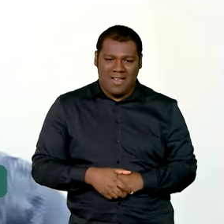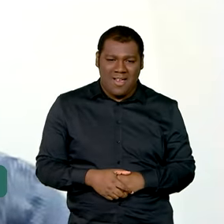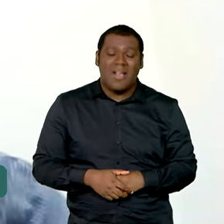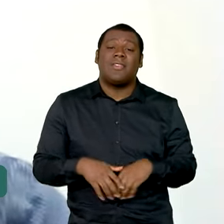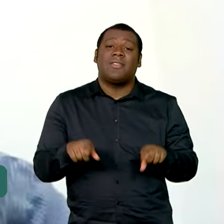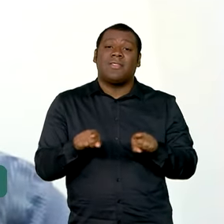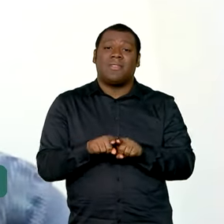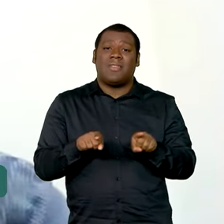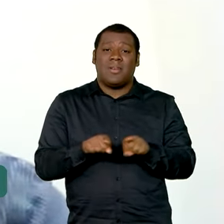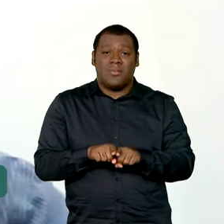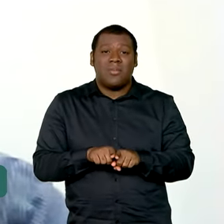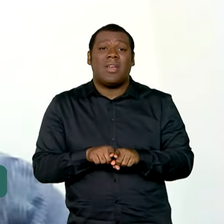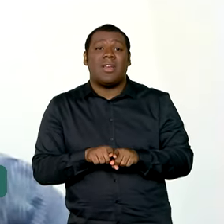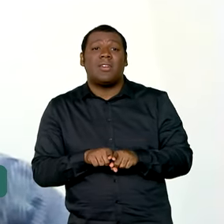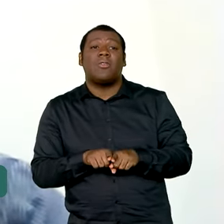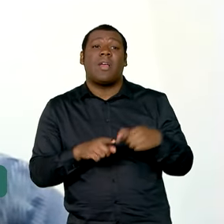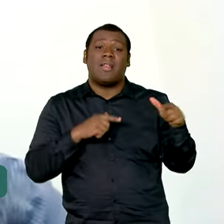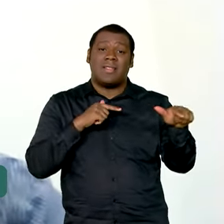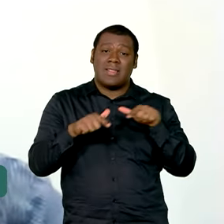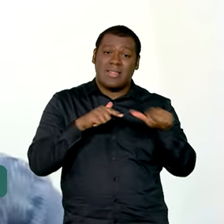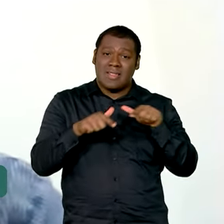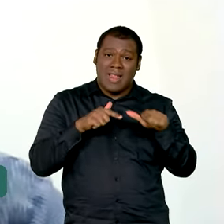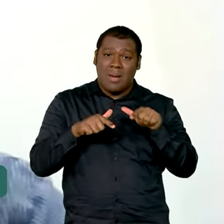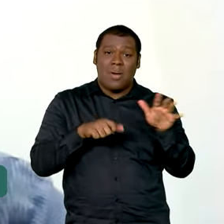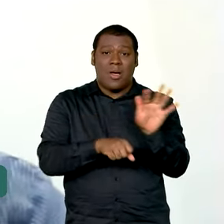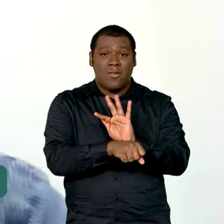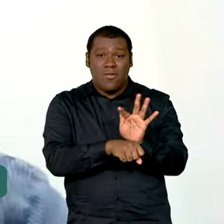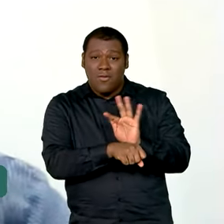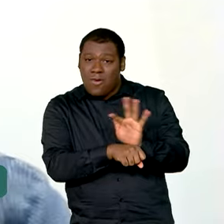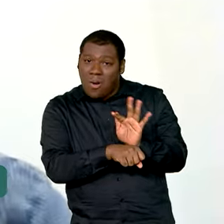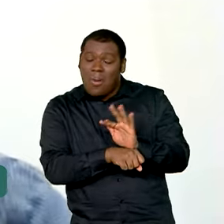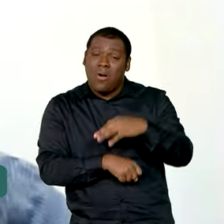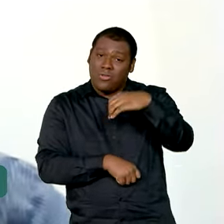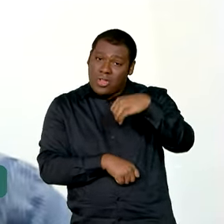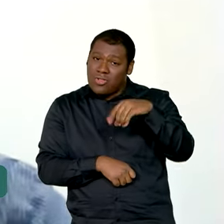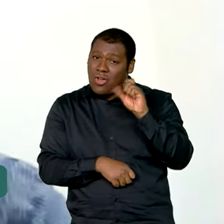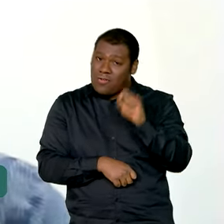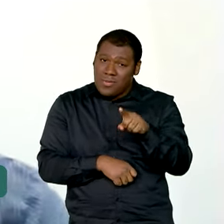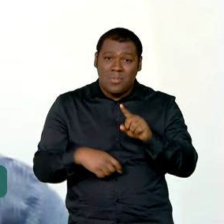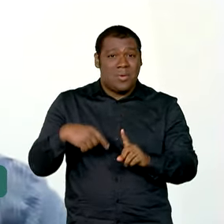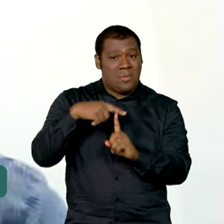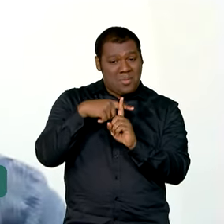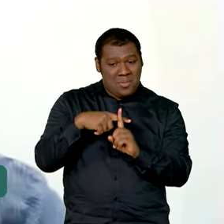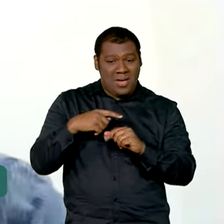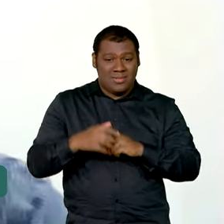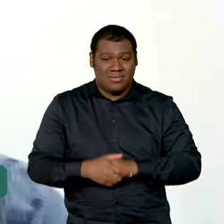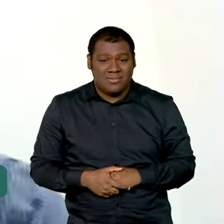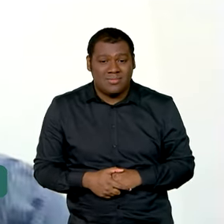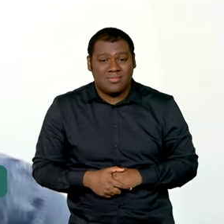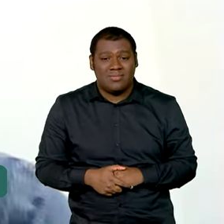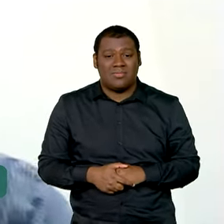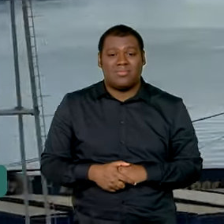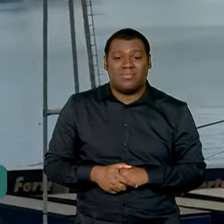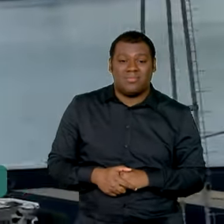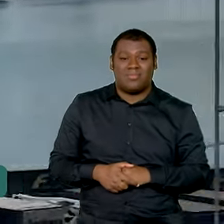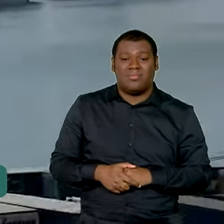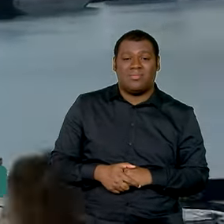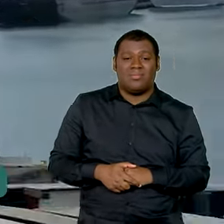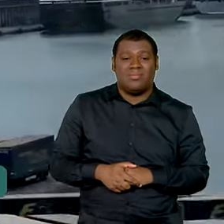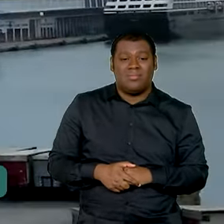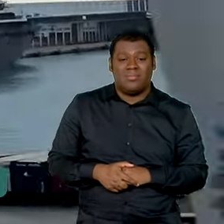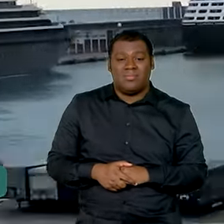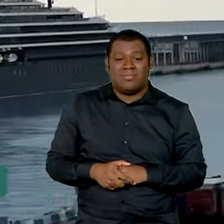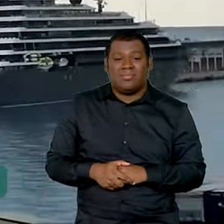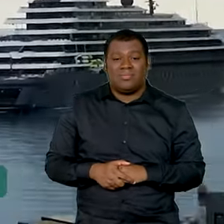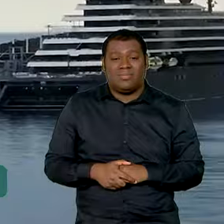temporada foi de praticamente 80 mil empregos e a cada 24 cruzeiristas um emprego é gerado Para